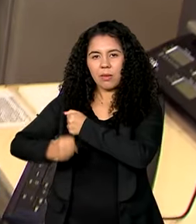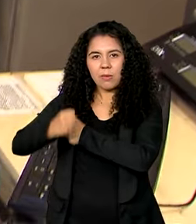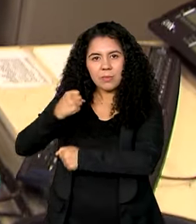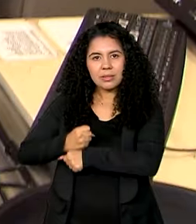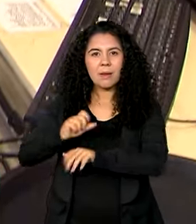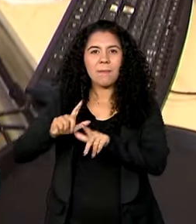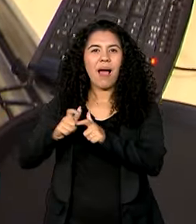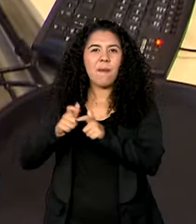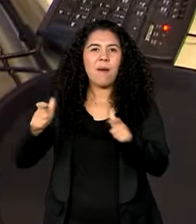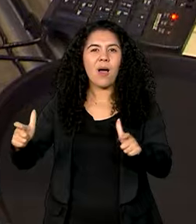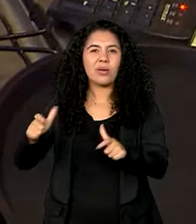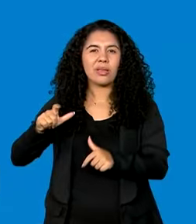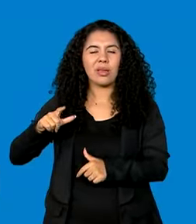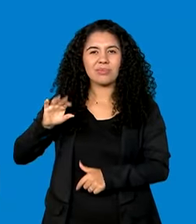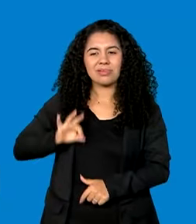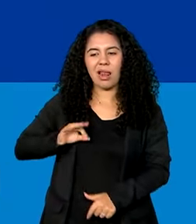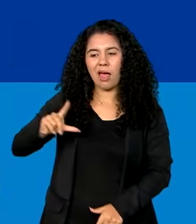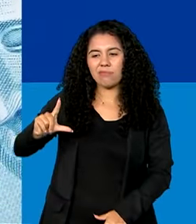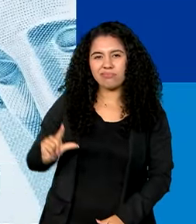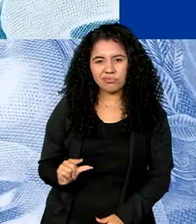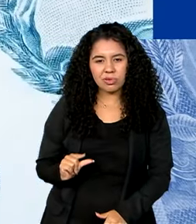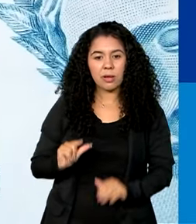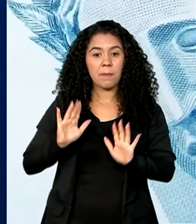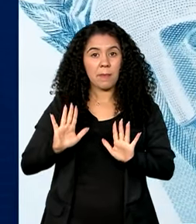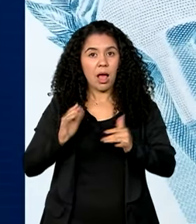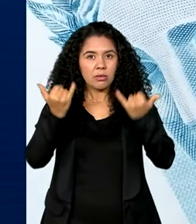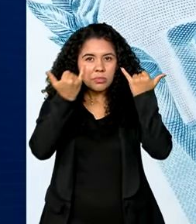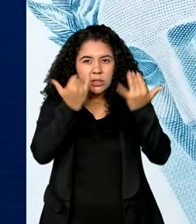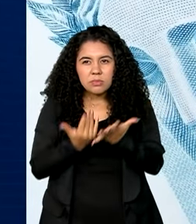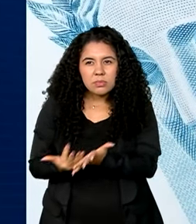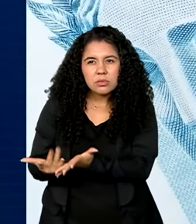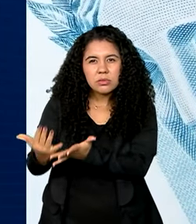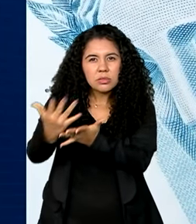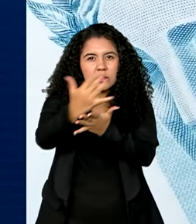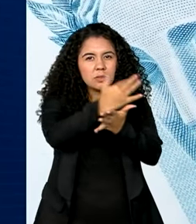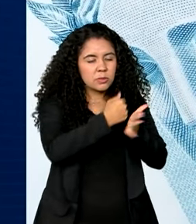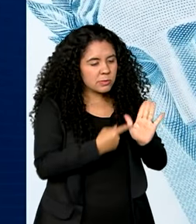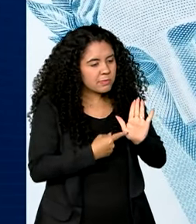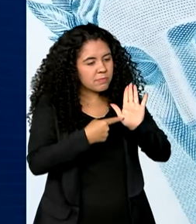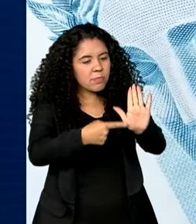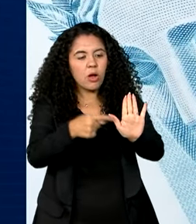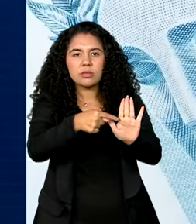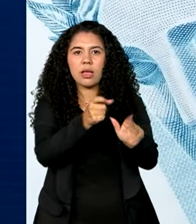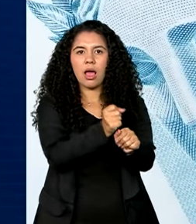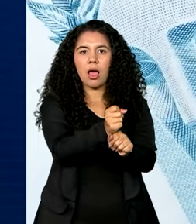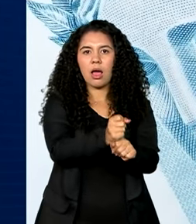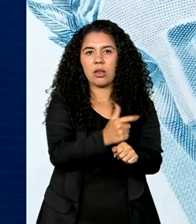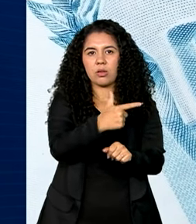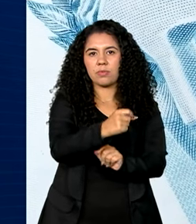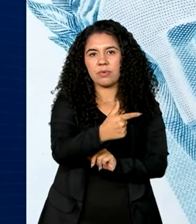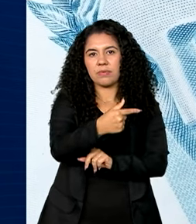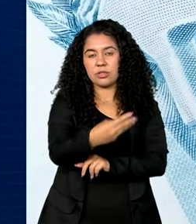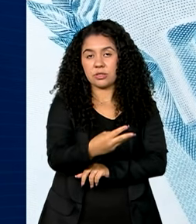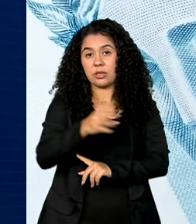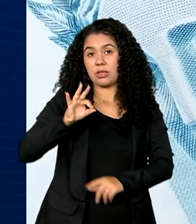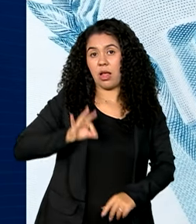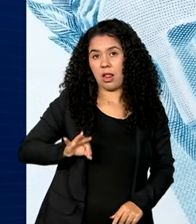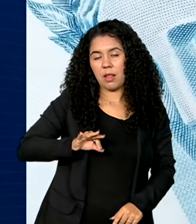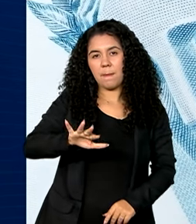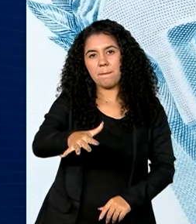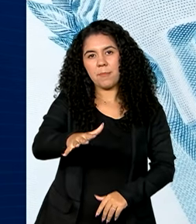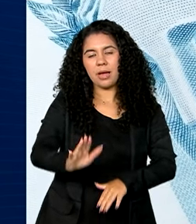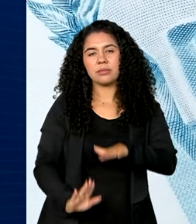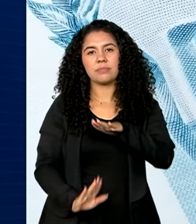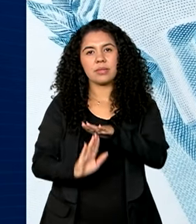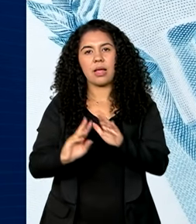cargos que pagam menos. O estudo mostrou que, em 2023, a remuneração média das mulheres foi de